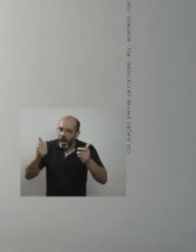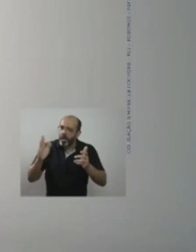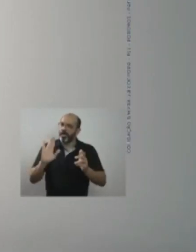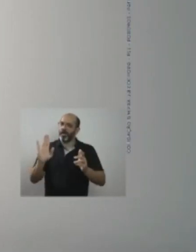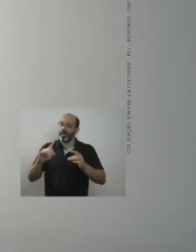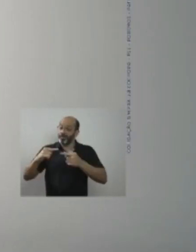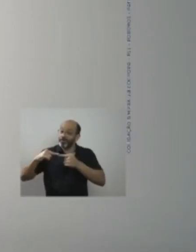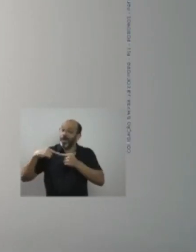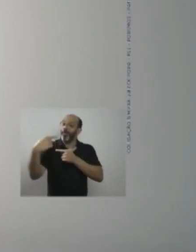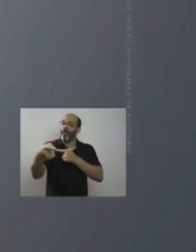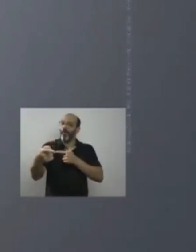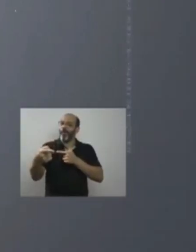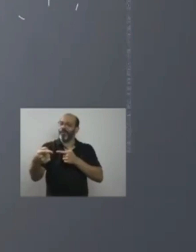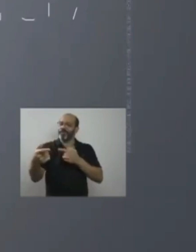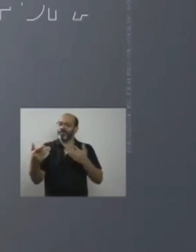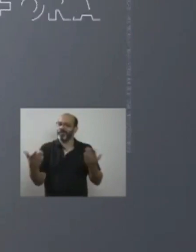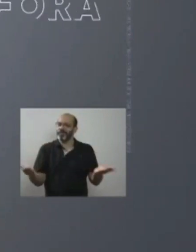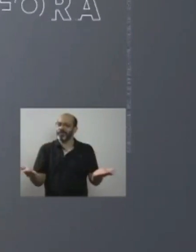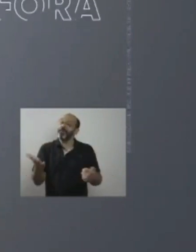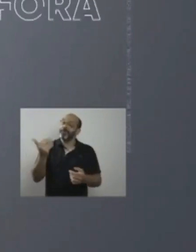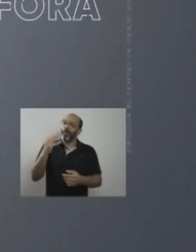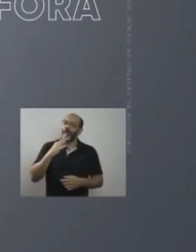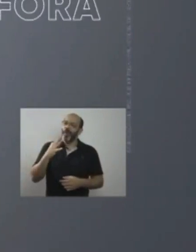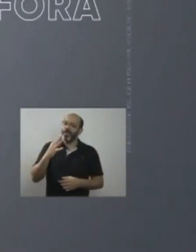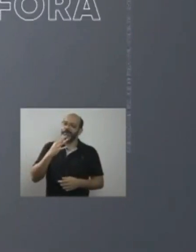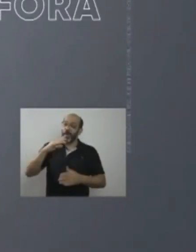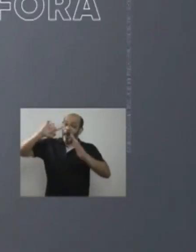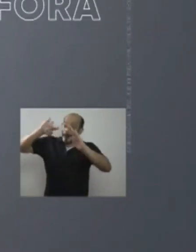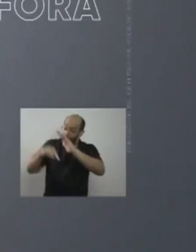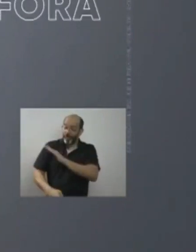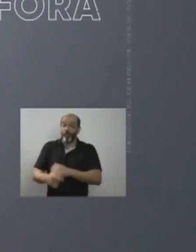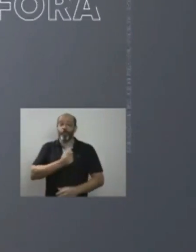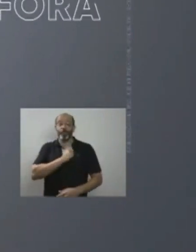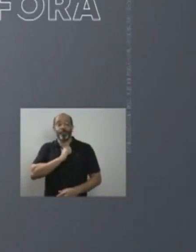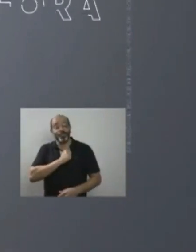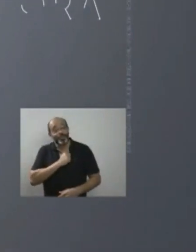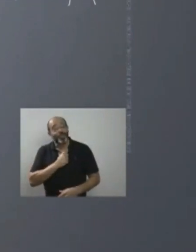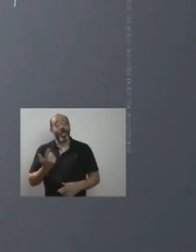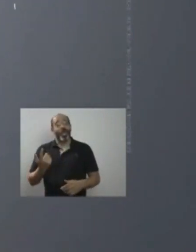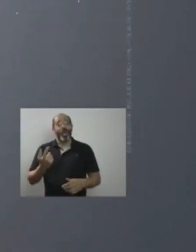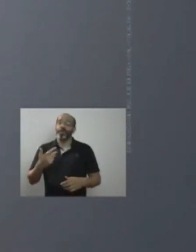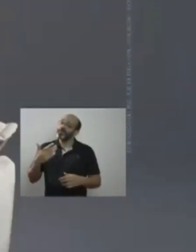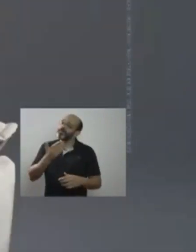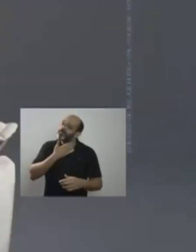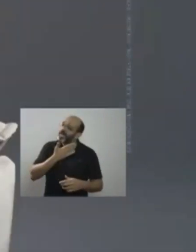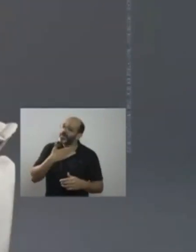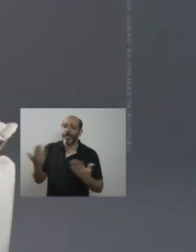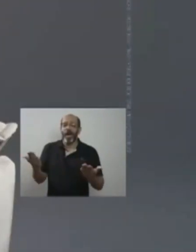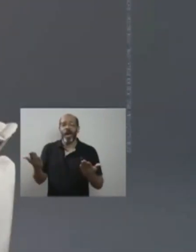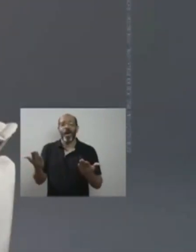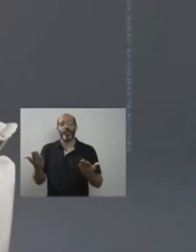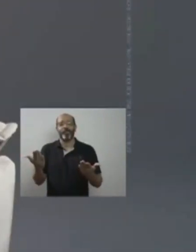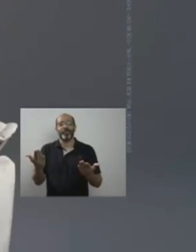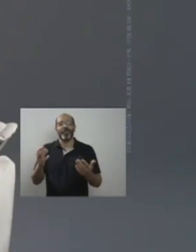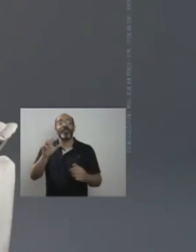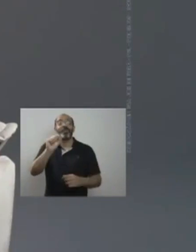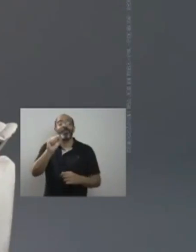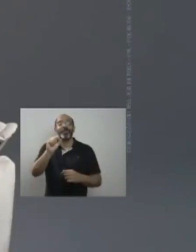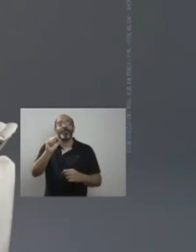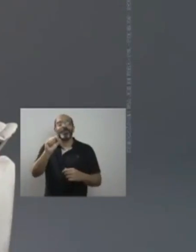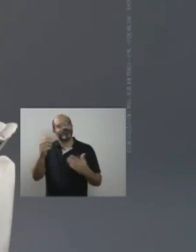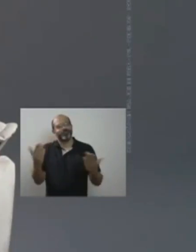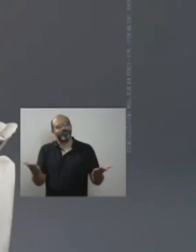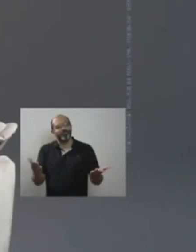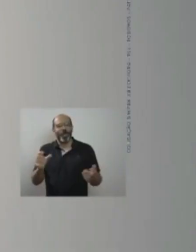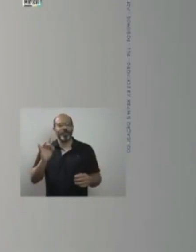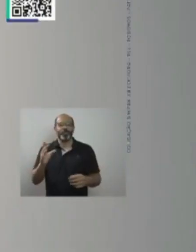A Prefeitura de Juiz de Fora. É para a cidade de Juiz de Fora e eu acho que Juiz de Fora merece depois de tudo que já fez e faz por mim e